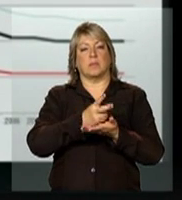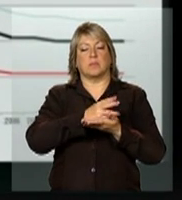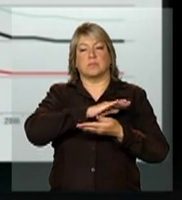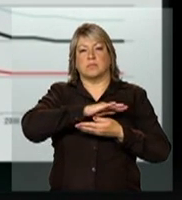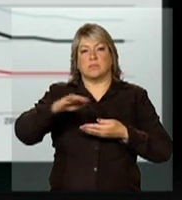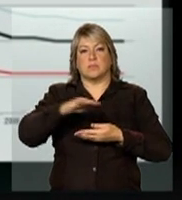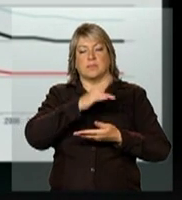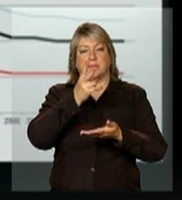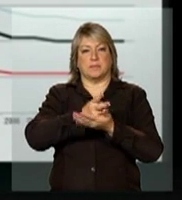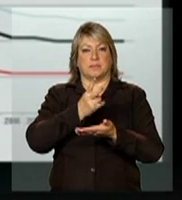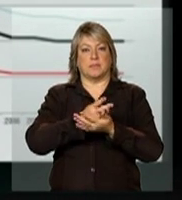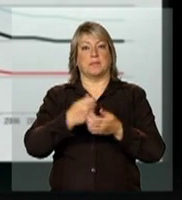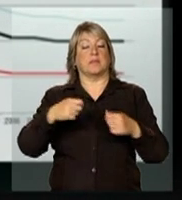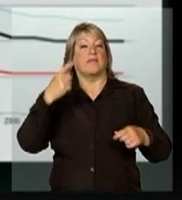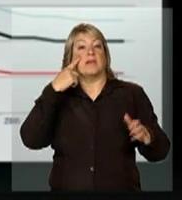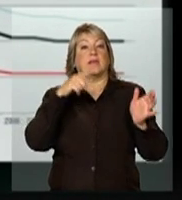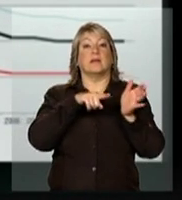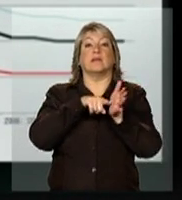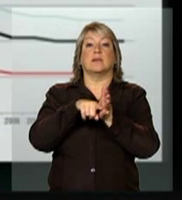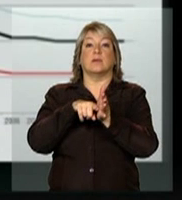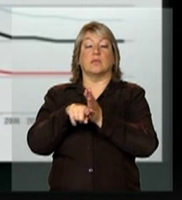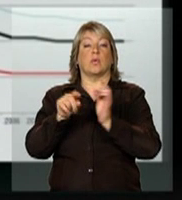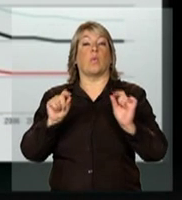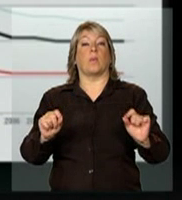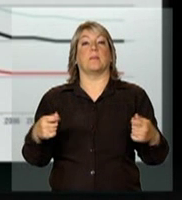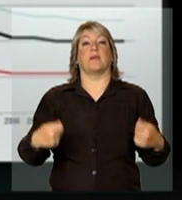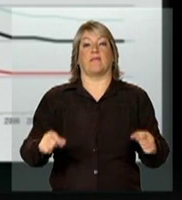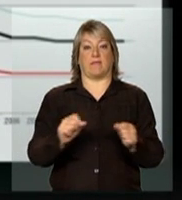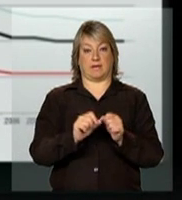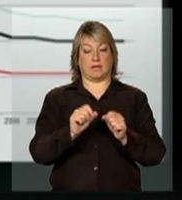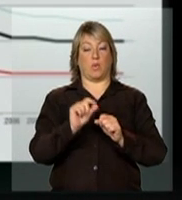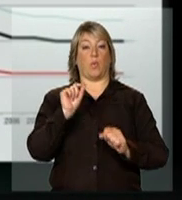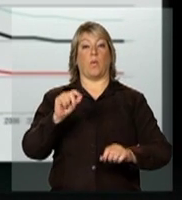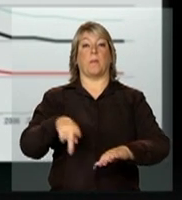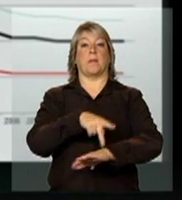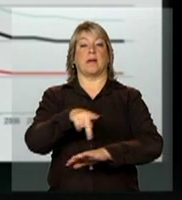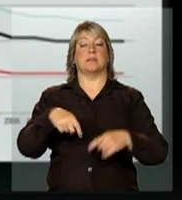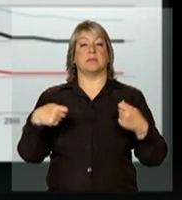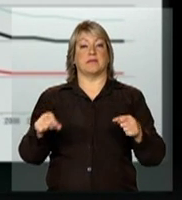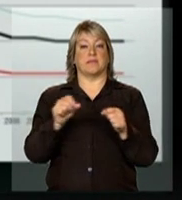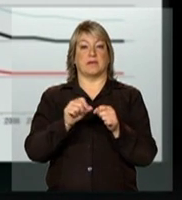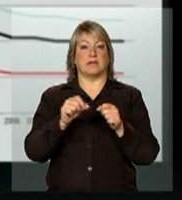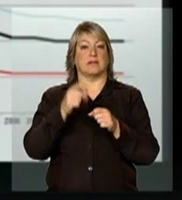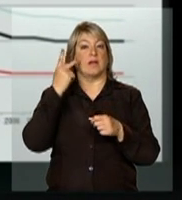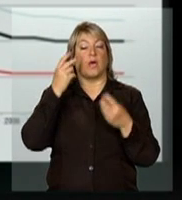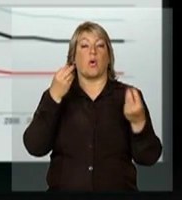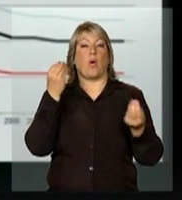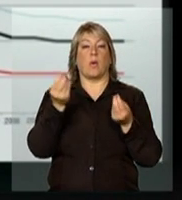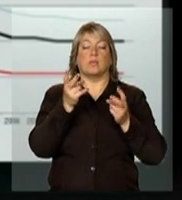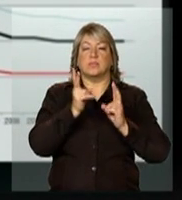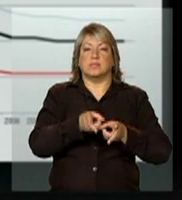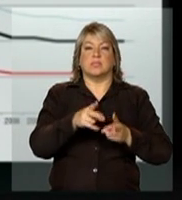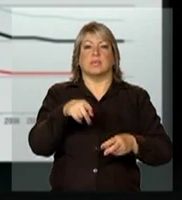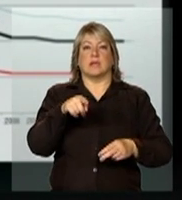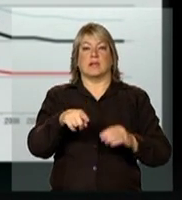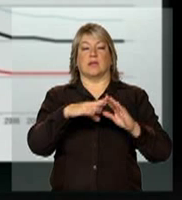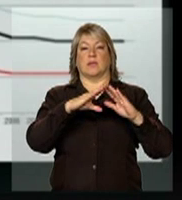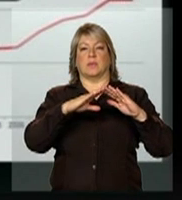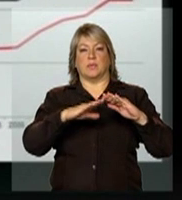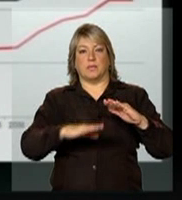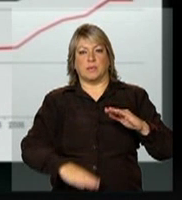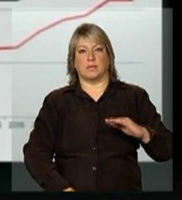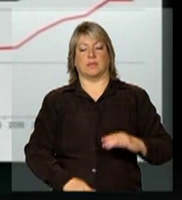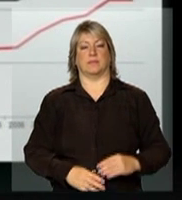avaliar o que temos que ser feito, o o país tem que fazer no sentido de manter essa queda descendente,